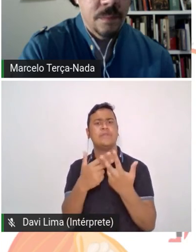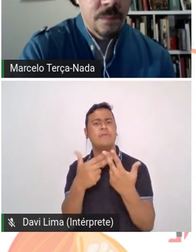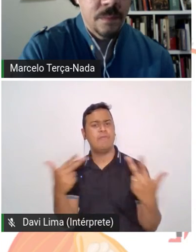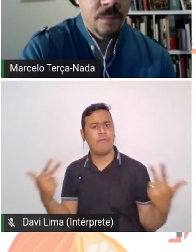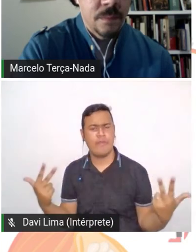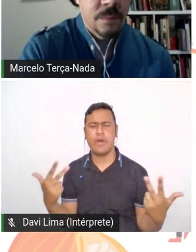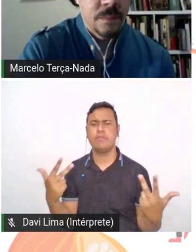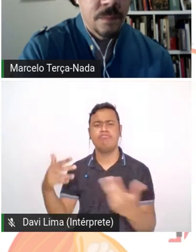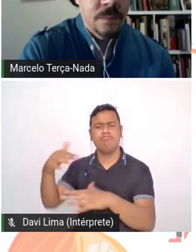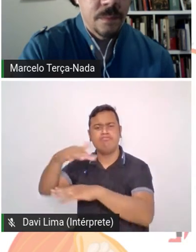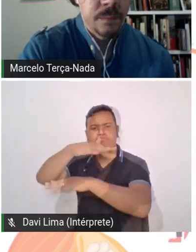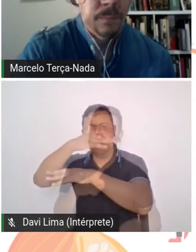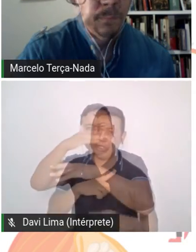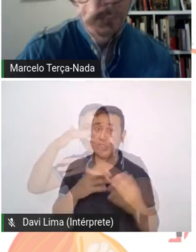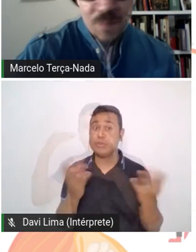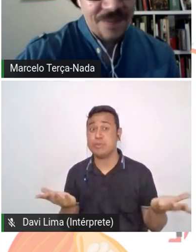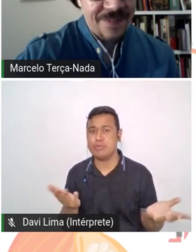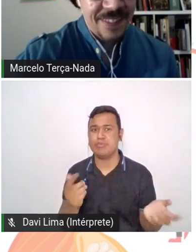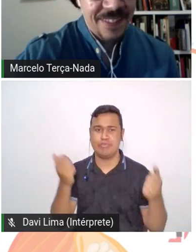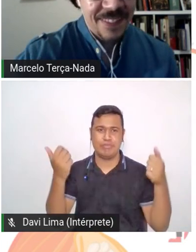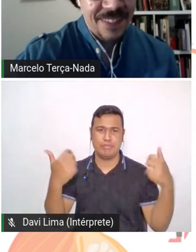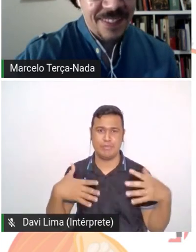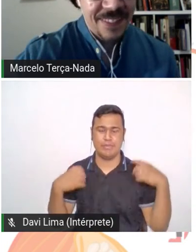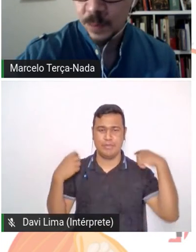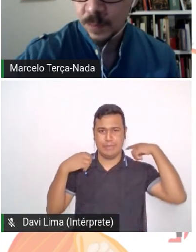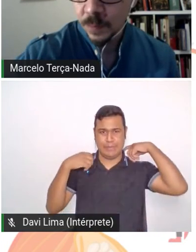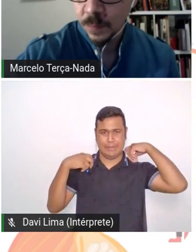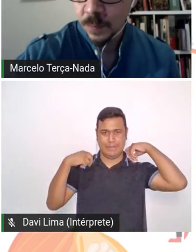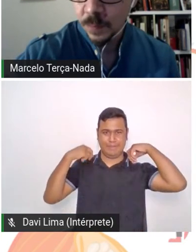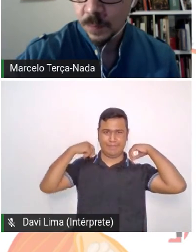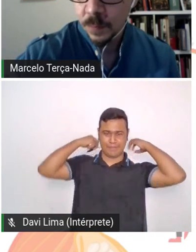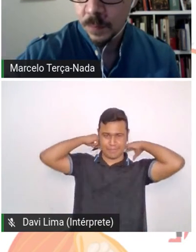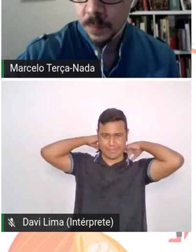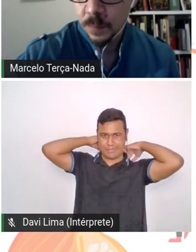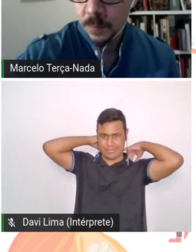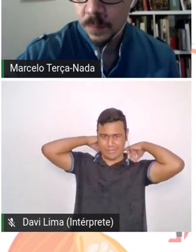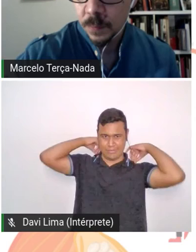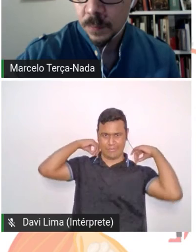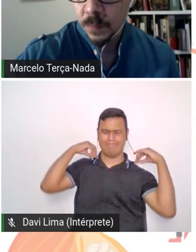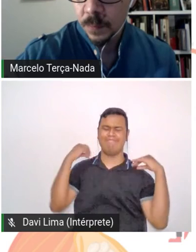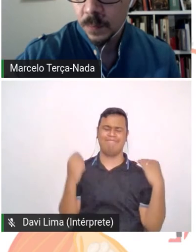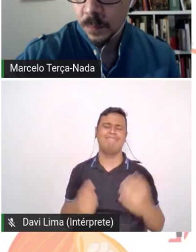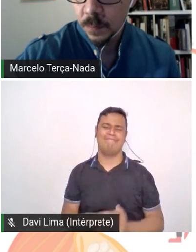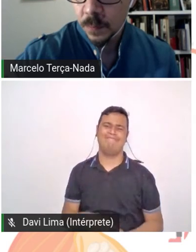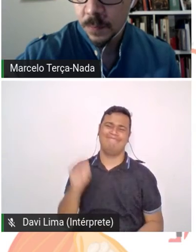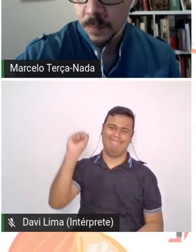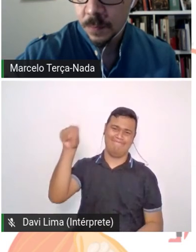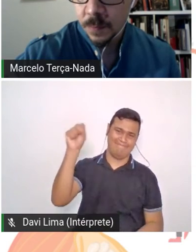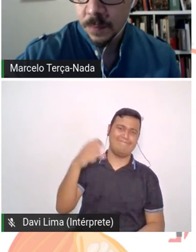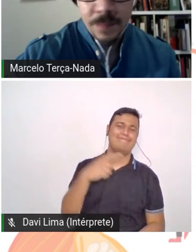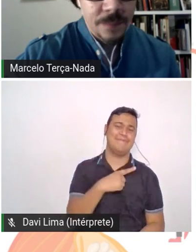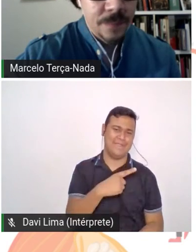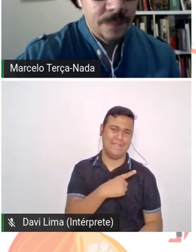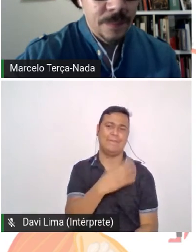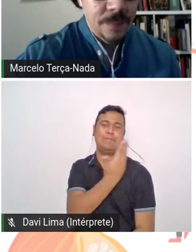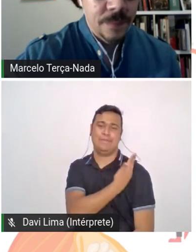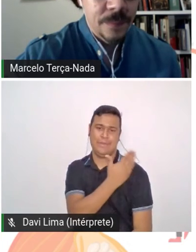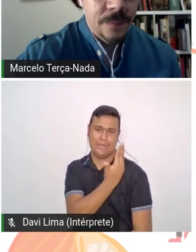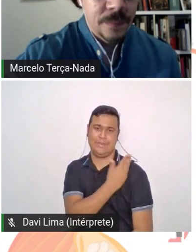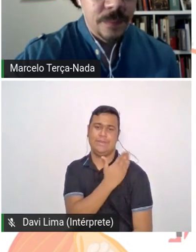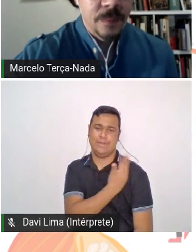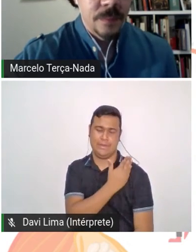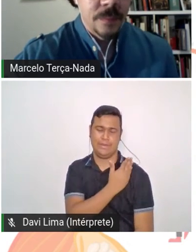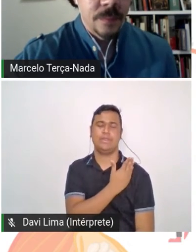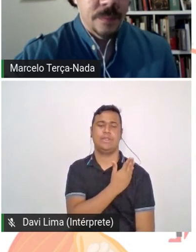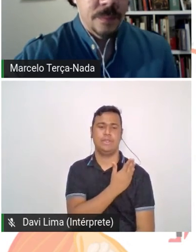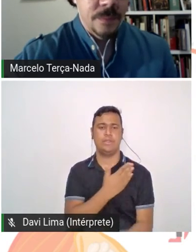caatinga que a gente pode utilizar. Existe sim, como você falou, é um preconceito grande ainda com essa carne, com a carne